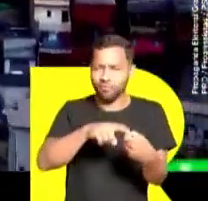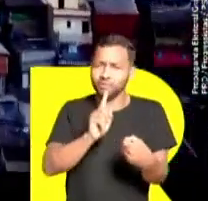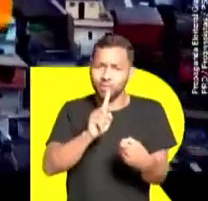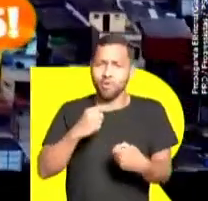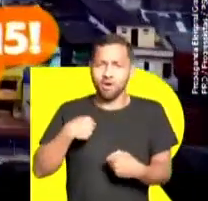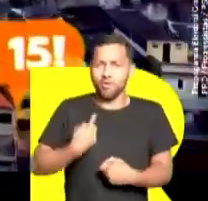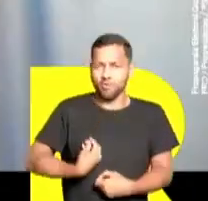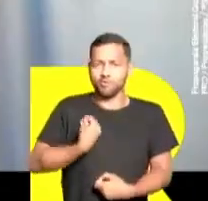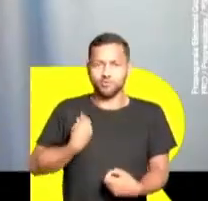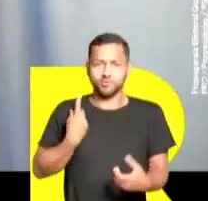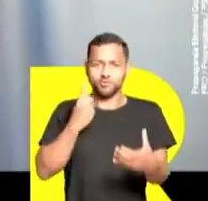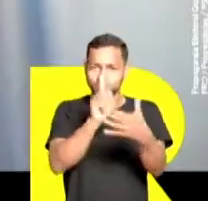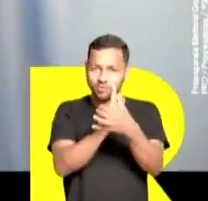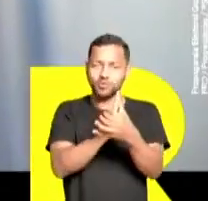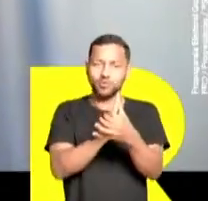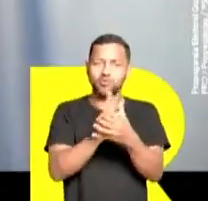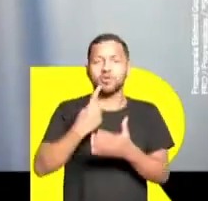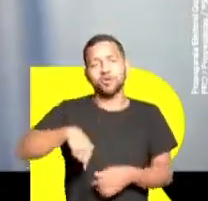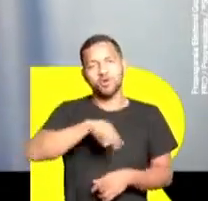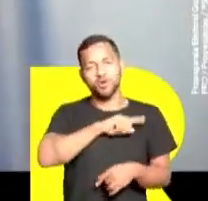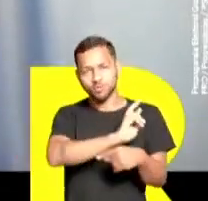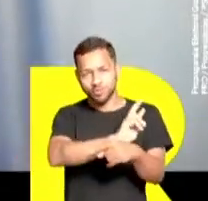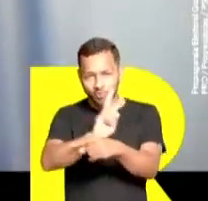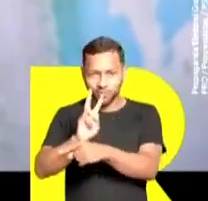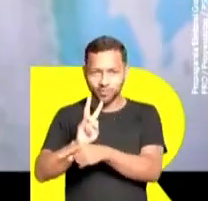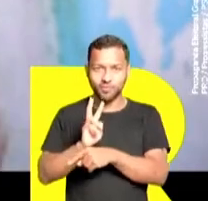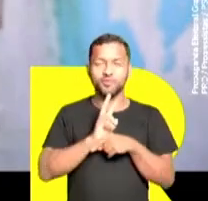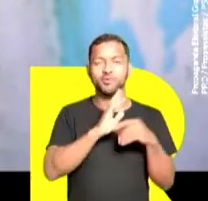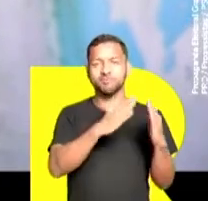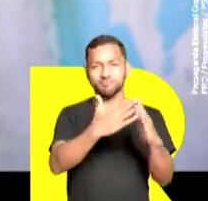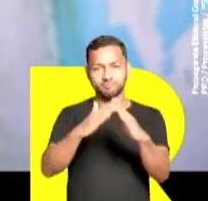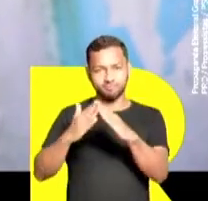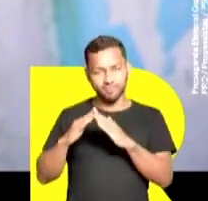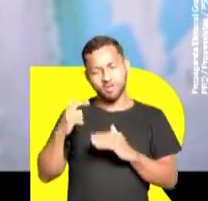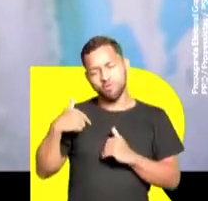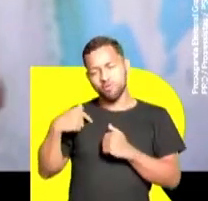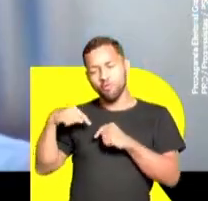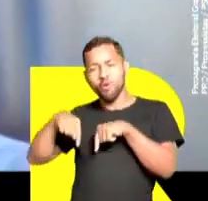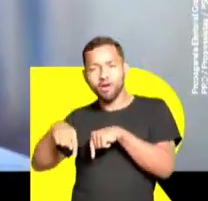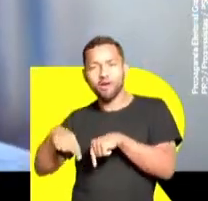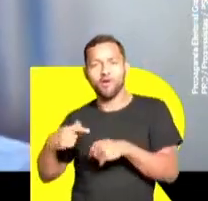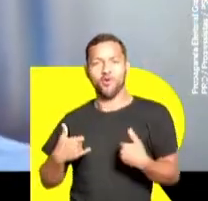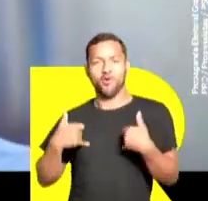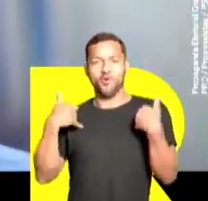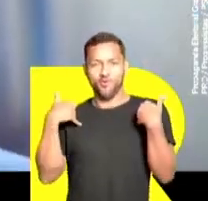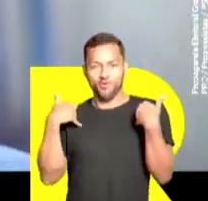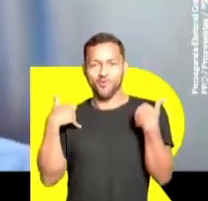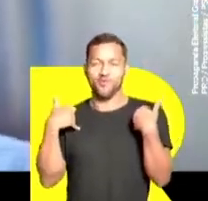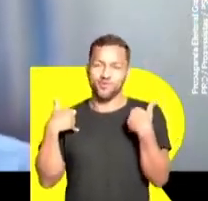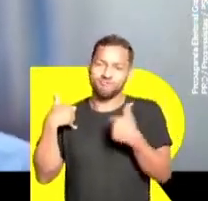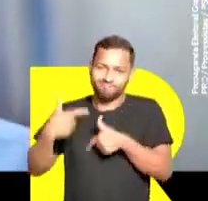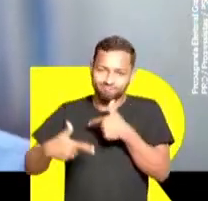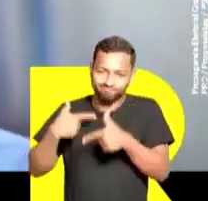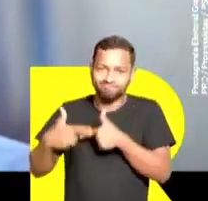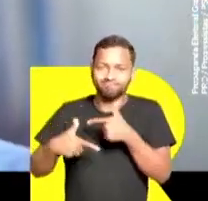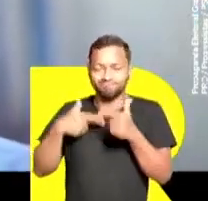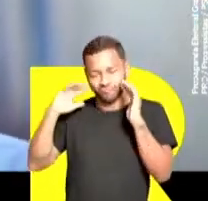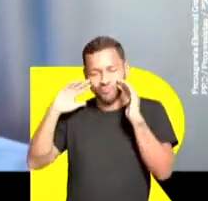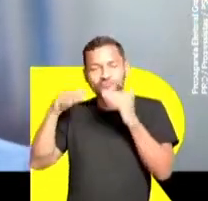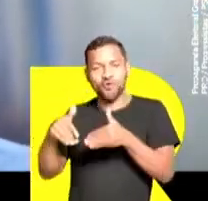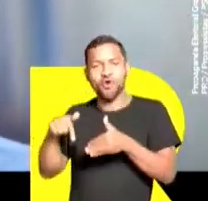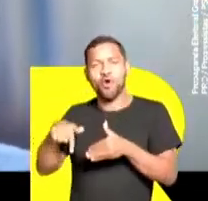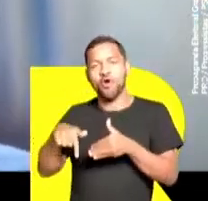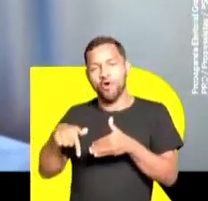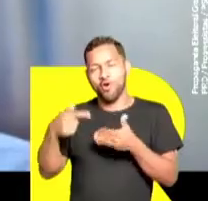Eu sou da periferia. E a gente cuida da periferia. Vindo aqui, eu tenho muito orgulho de poder estar fazendo tantos trabalhos